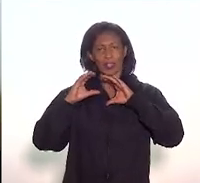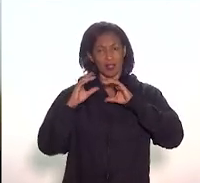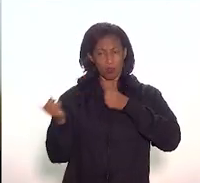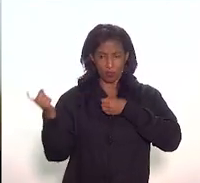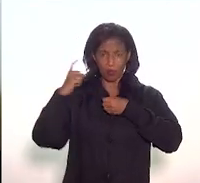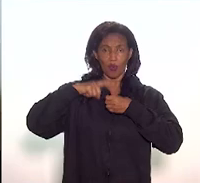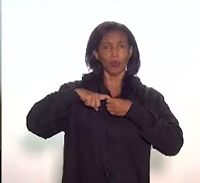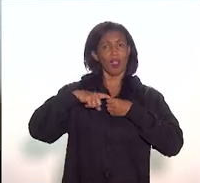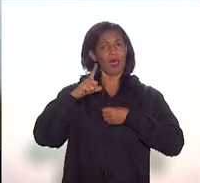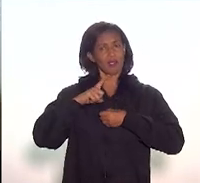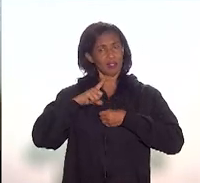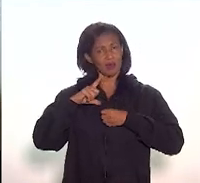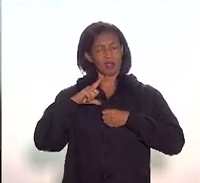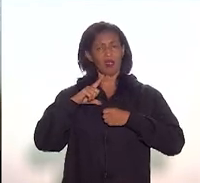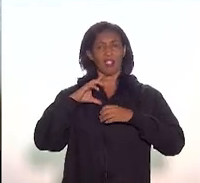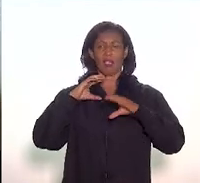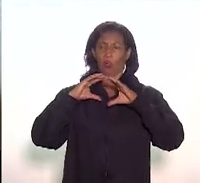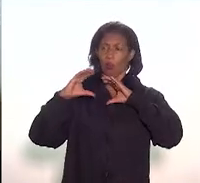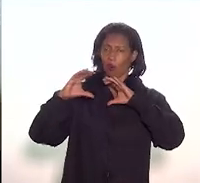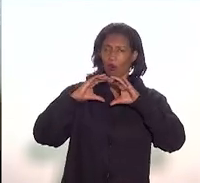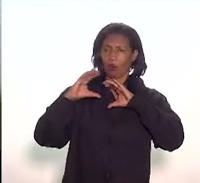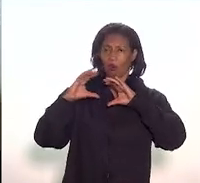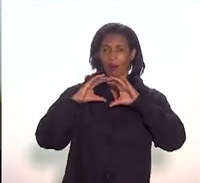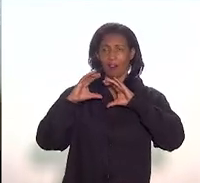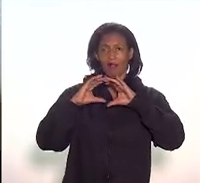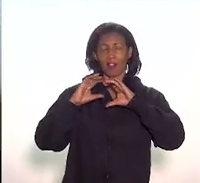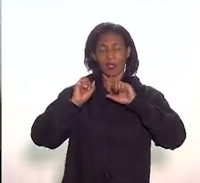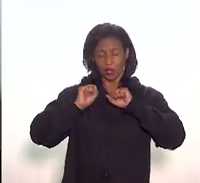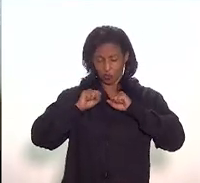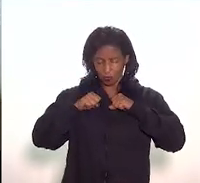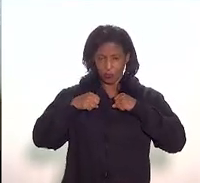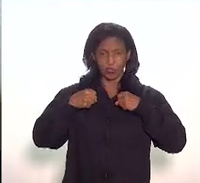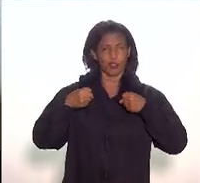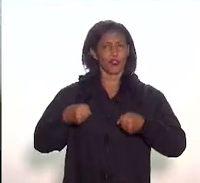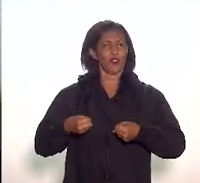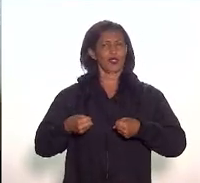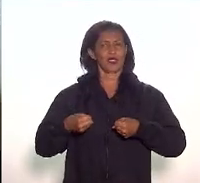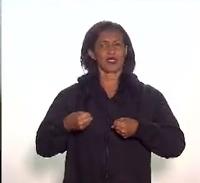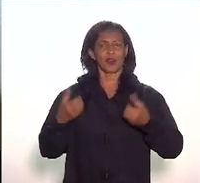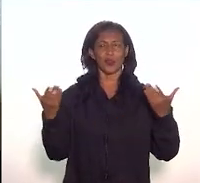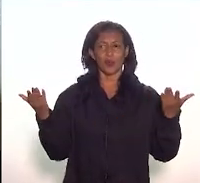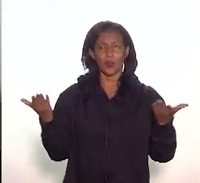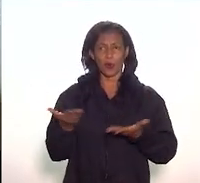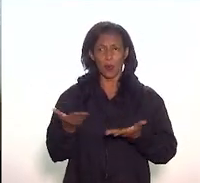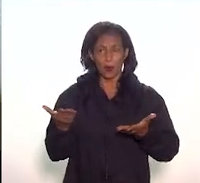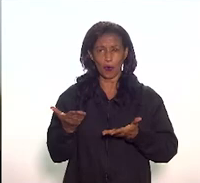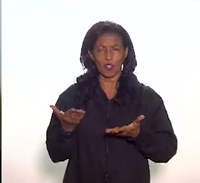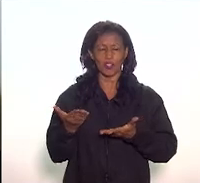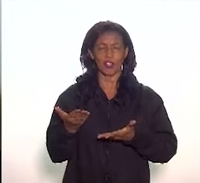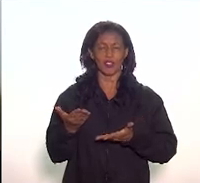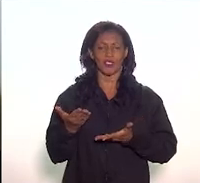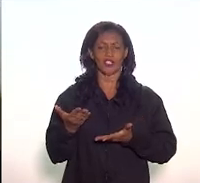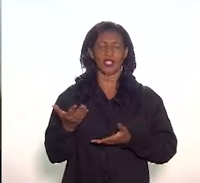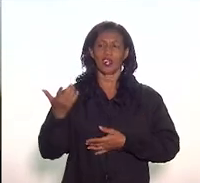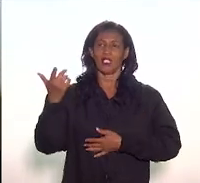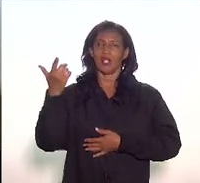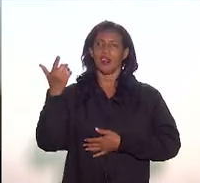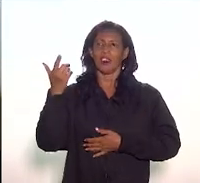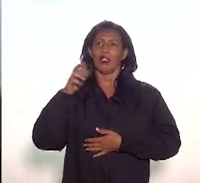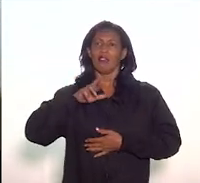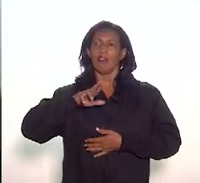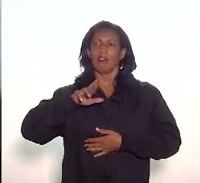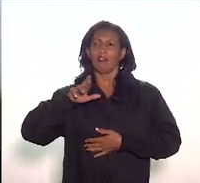falar, como nós estamos tentando no dia de hoje e não ter uma política